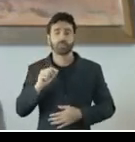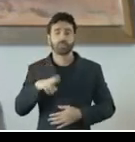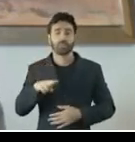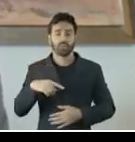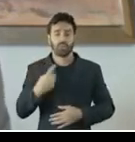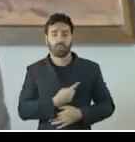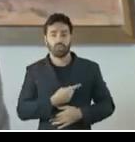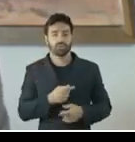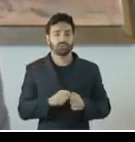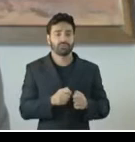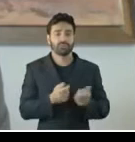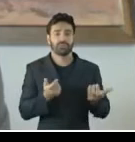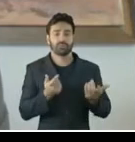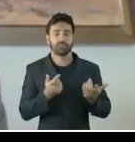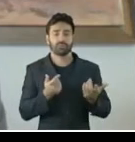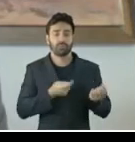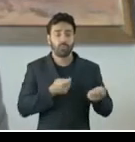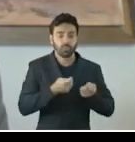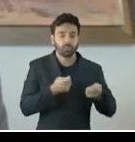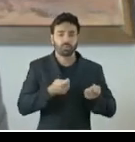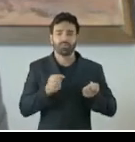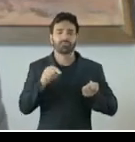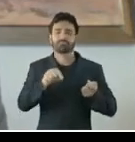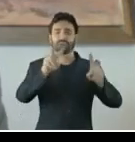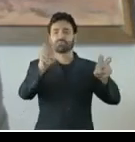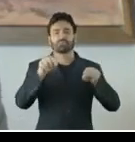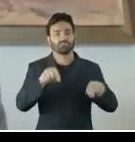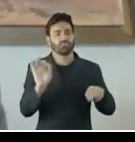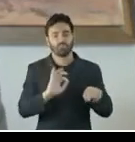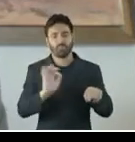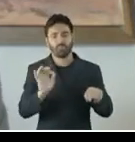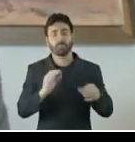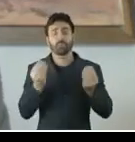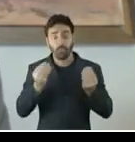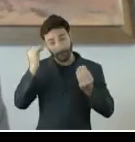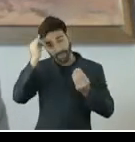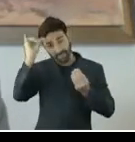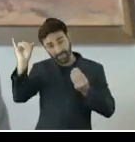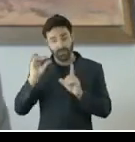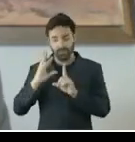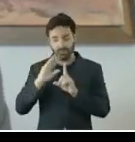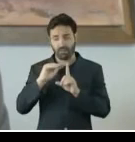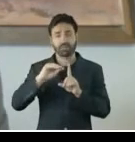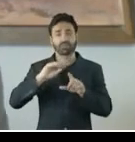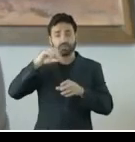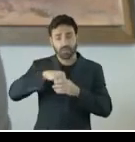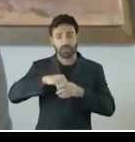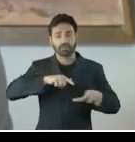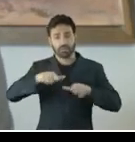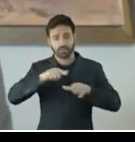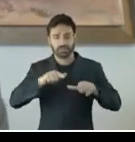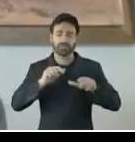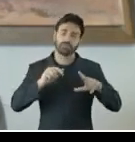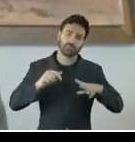ação de controle com esse objeto, e de que os sistemas de combate à prevenção ao assédio sexual no ambiente de trabalho no Brasil, quer sejam